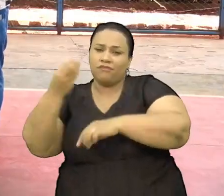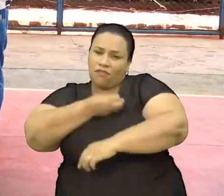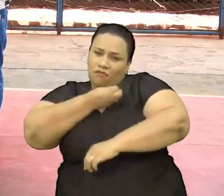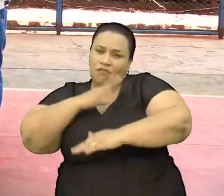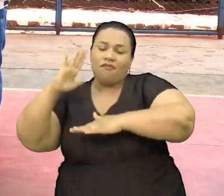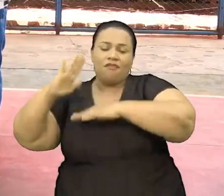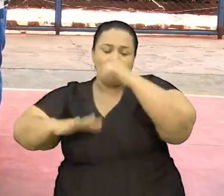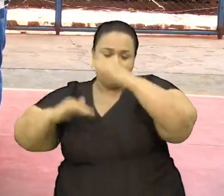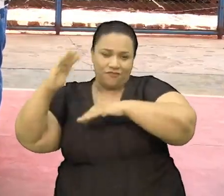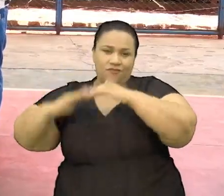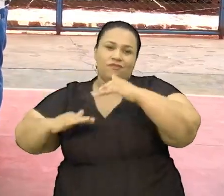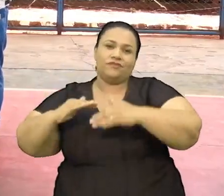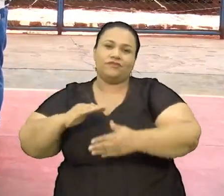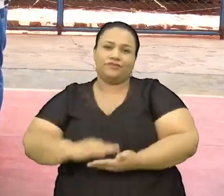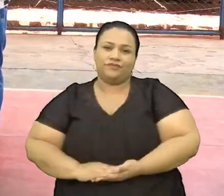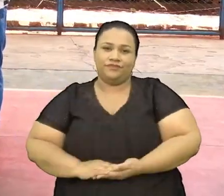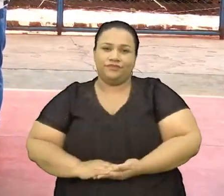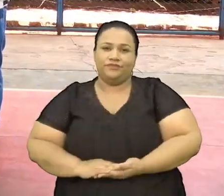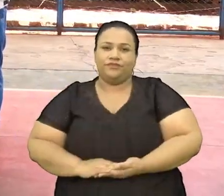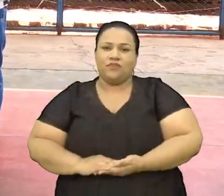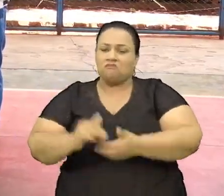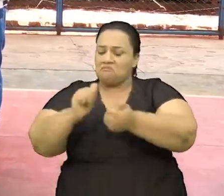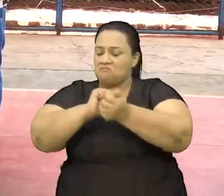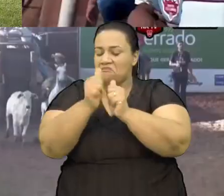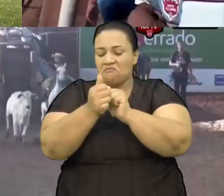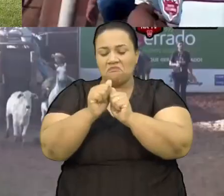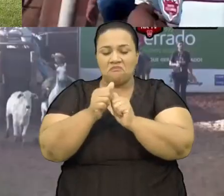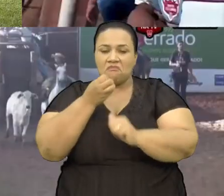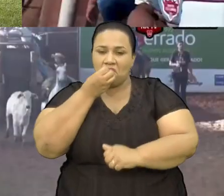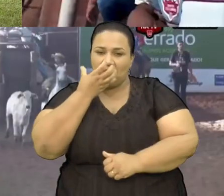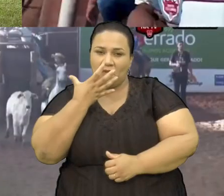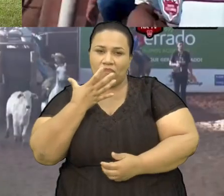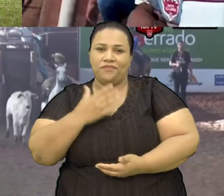profissional Nesse esporte maravilhoso